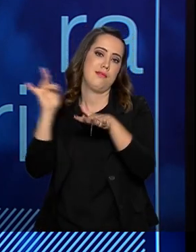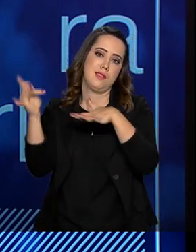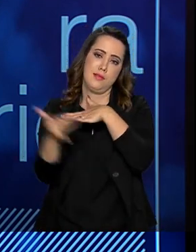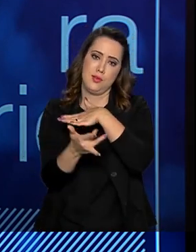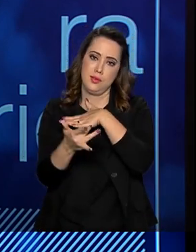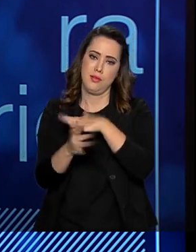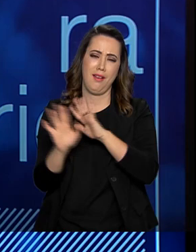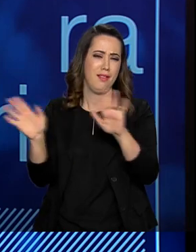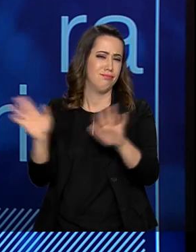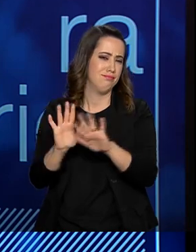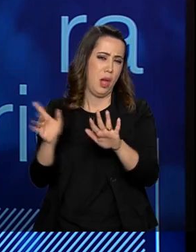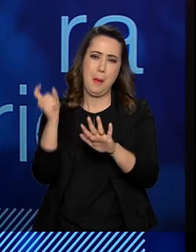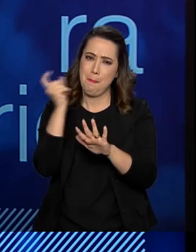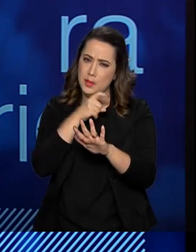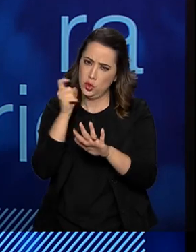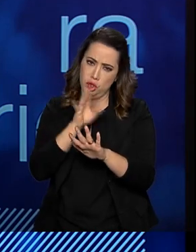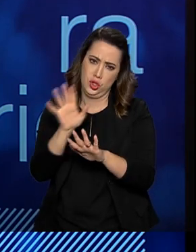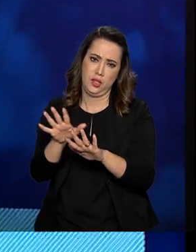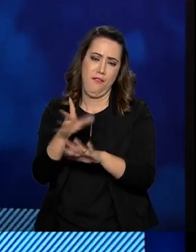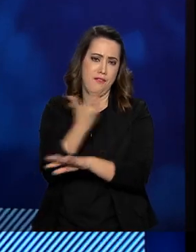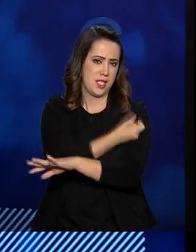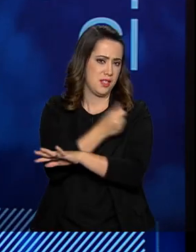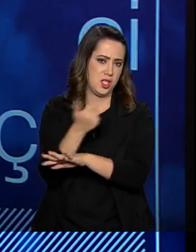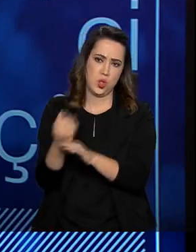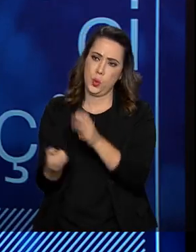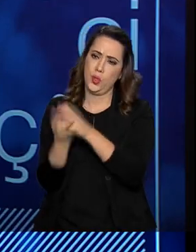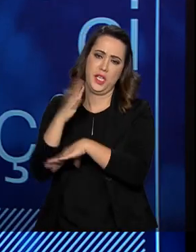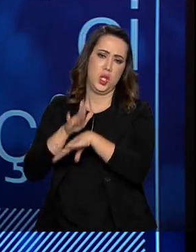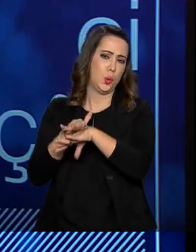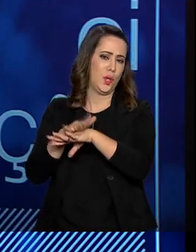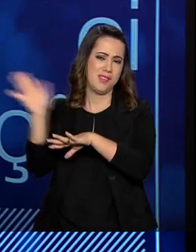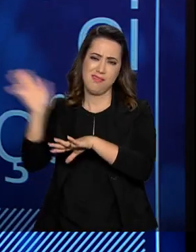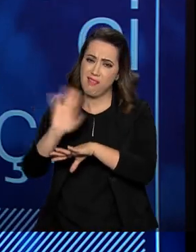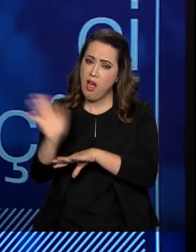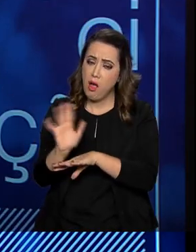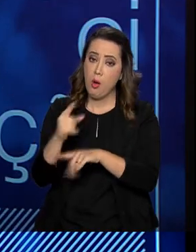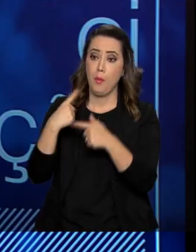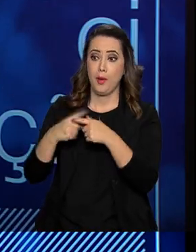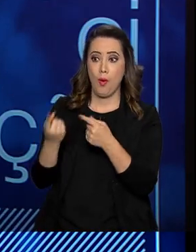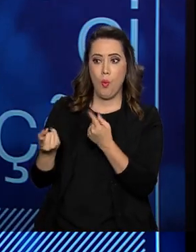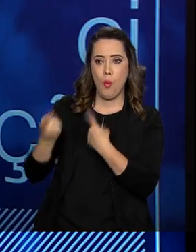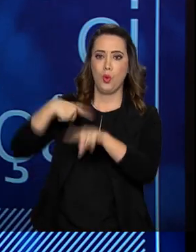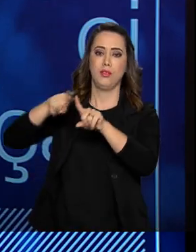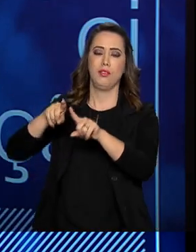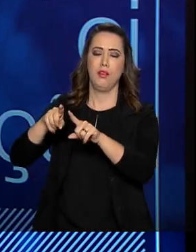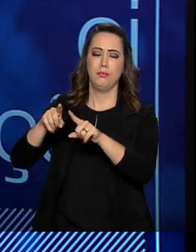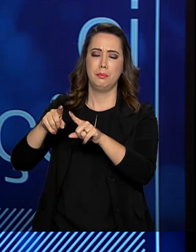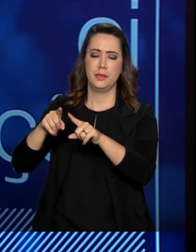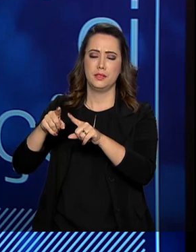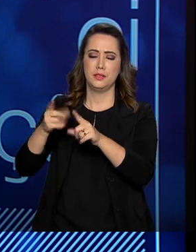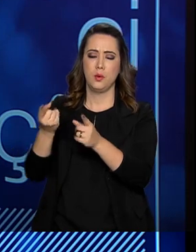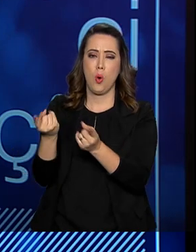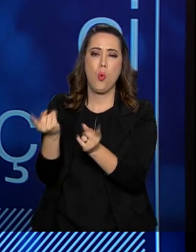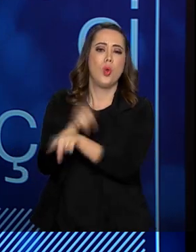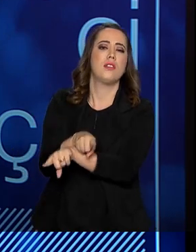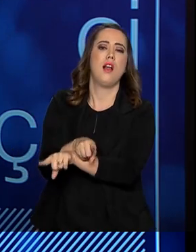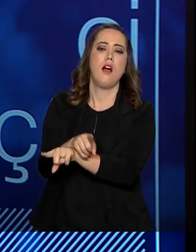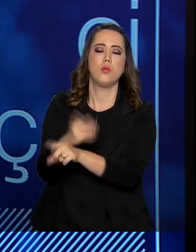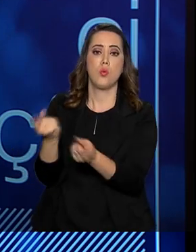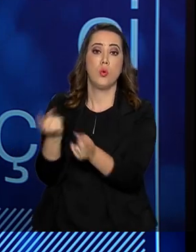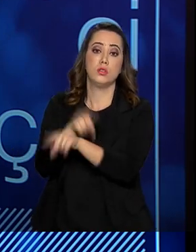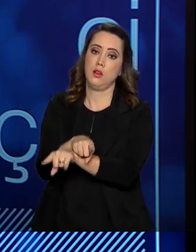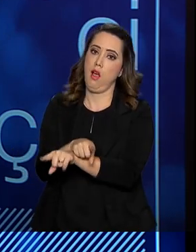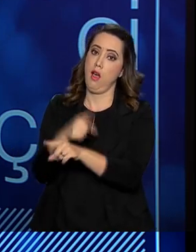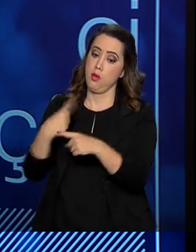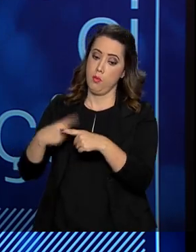as vacinas não causam doenças, pelo contrário, elas são produzidas para estimular o nosso corpo para desenvolvimento de defesas,